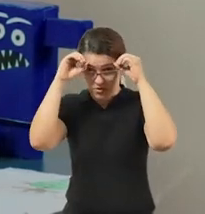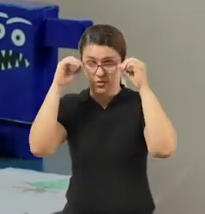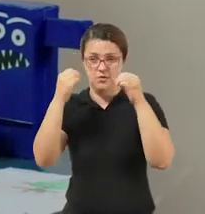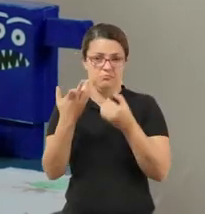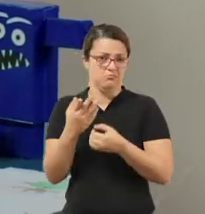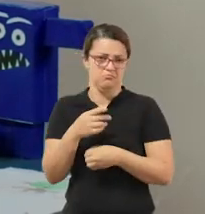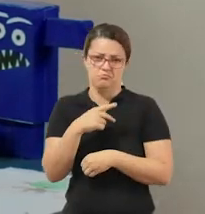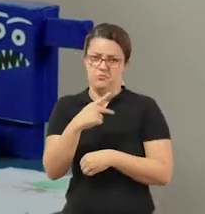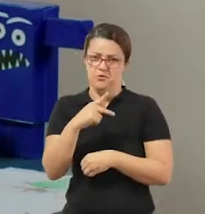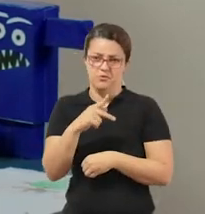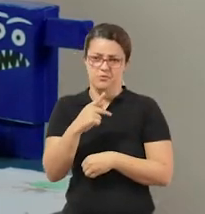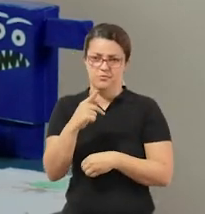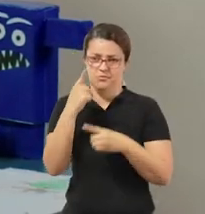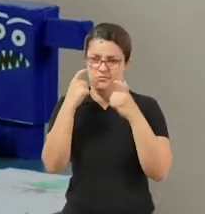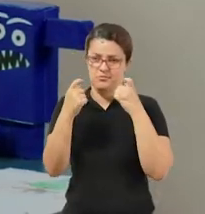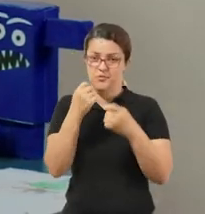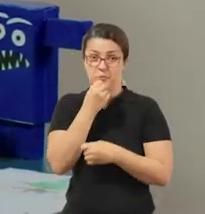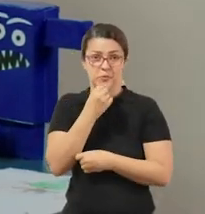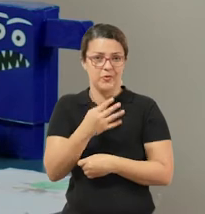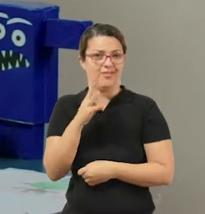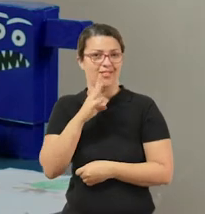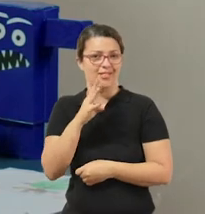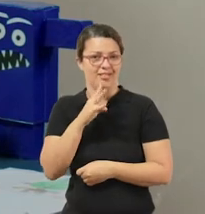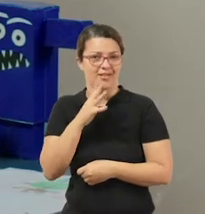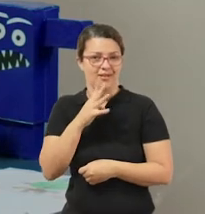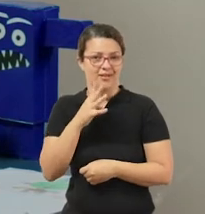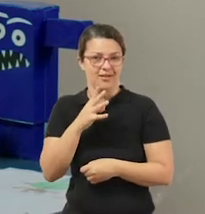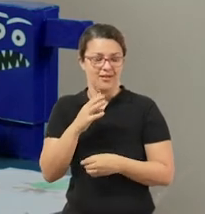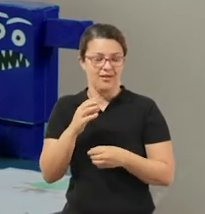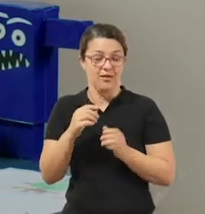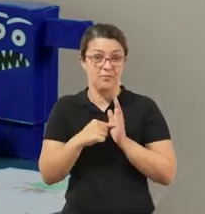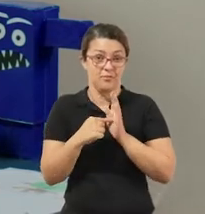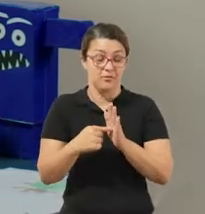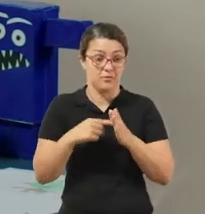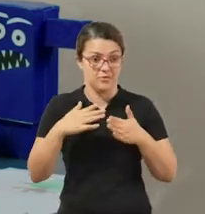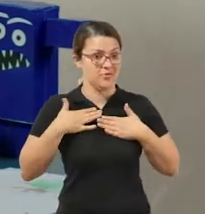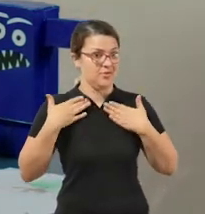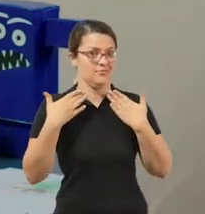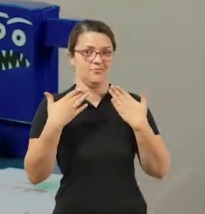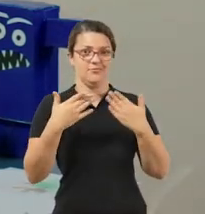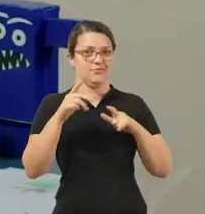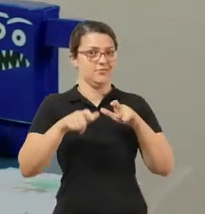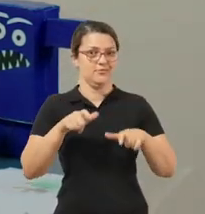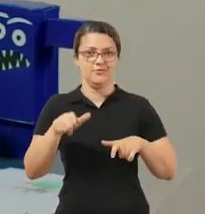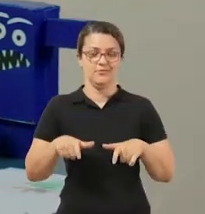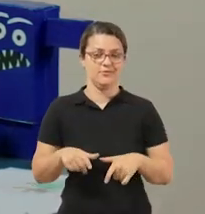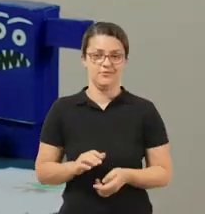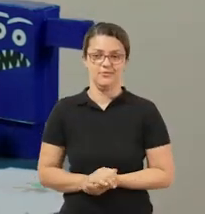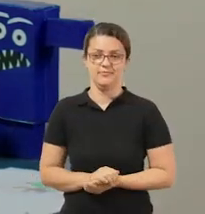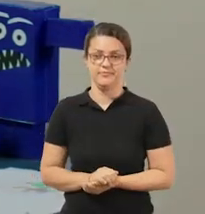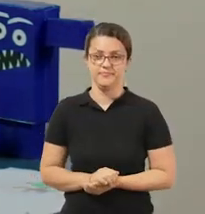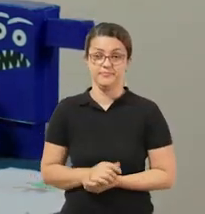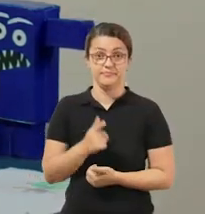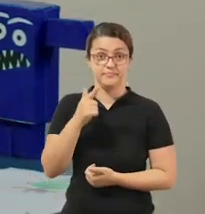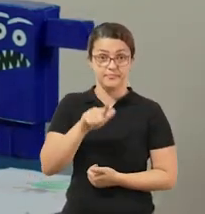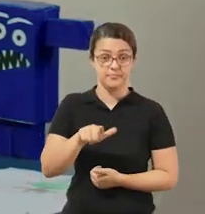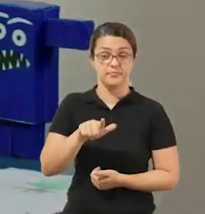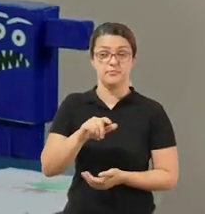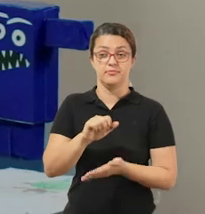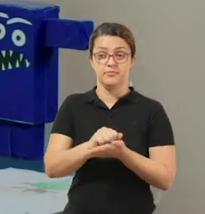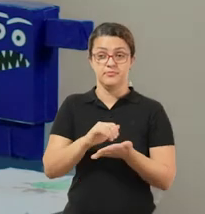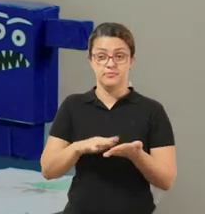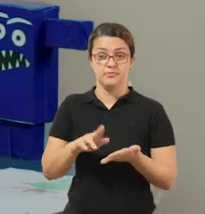O resultado vai ser fantástico e vai assustar muita gente. Uma outra atividade